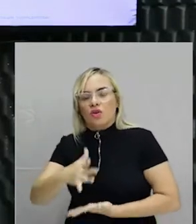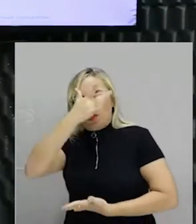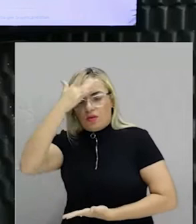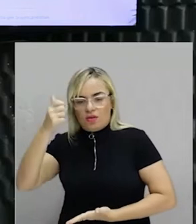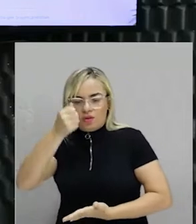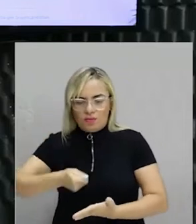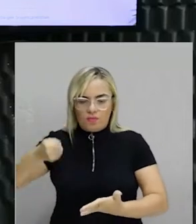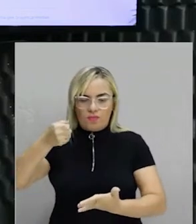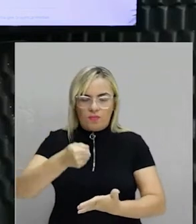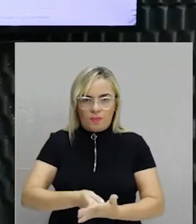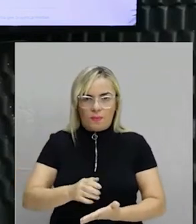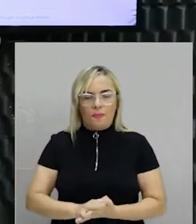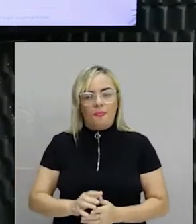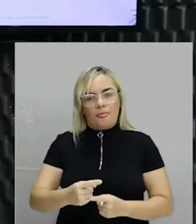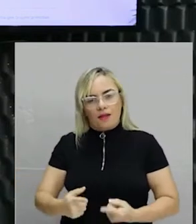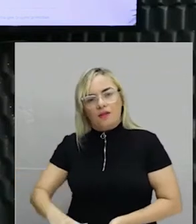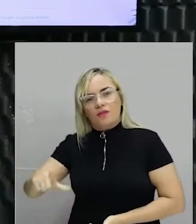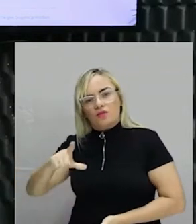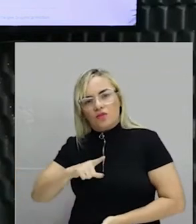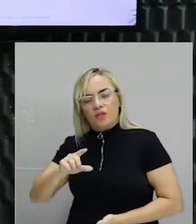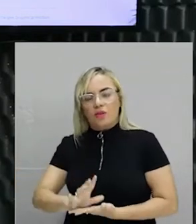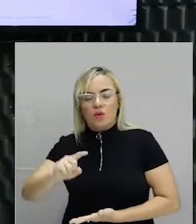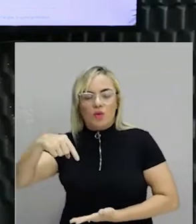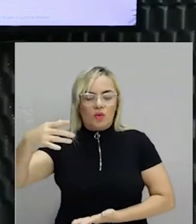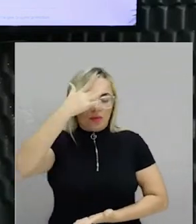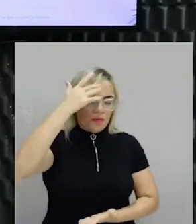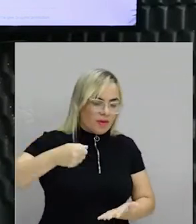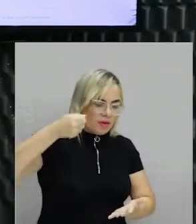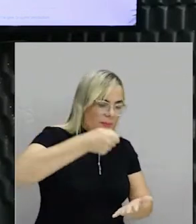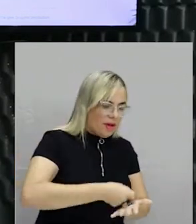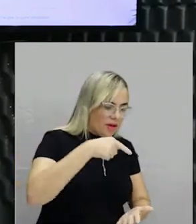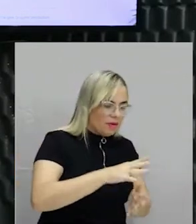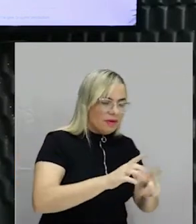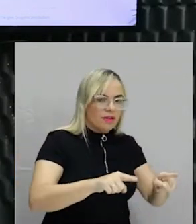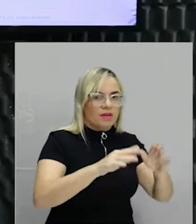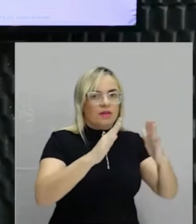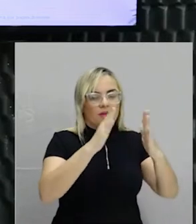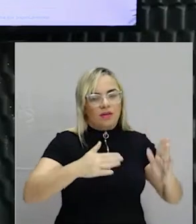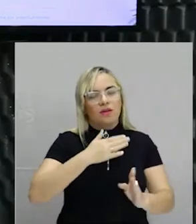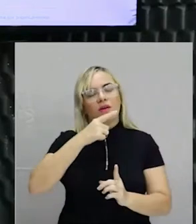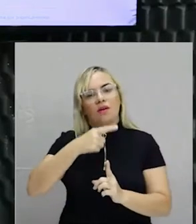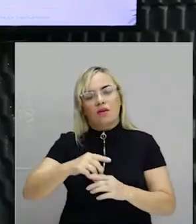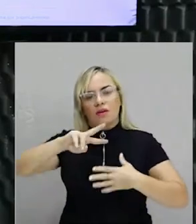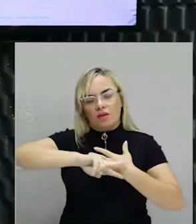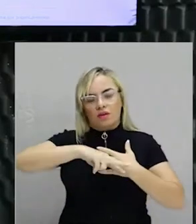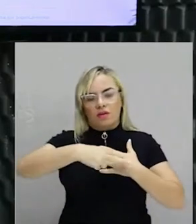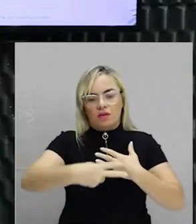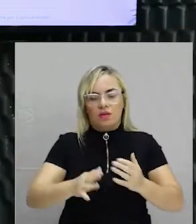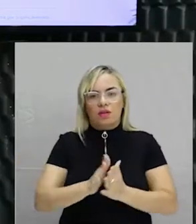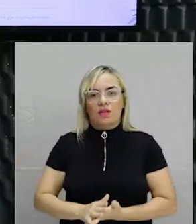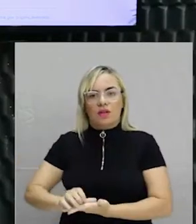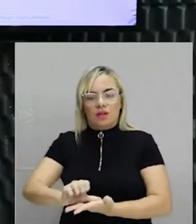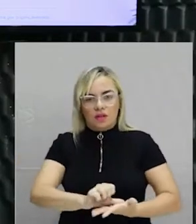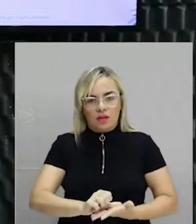ela pagava, mas ela recebia de gente que bancava a própria igreja. Resultado disso, o barroco brasileiro está centrado na construção de